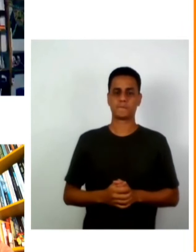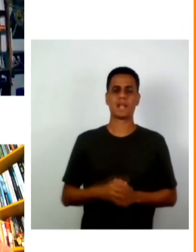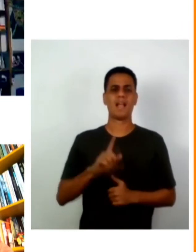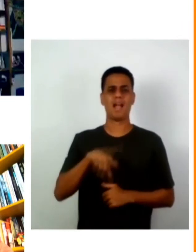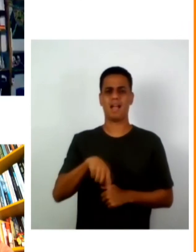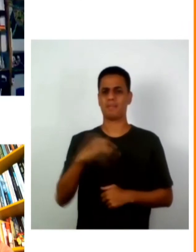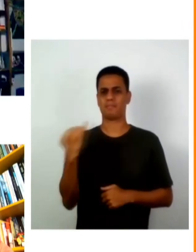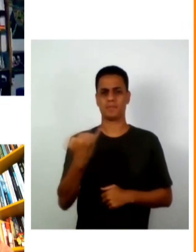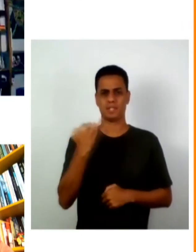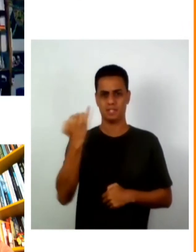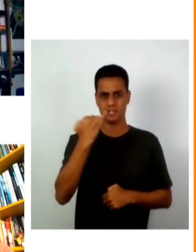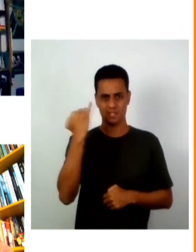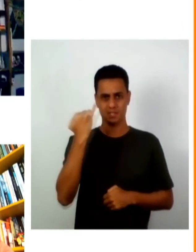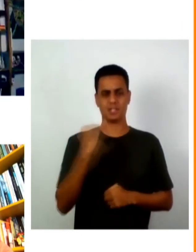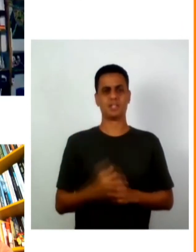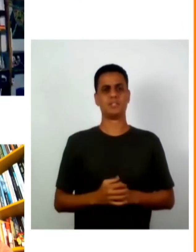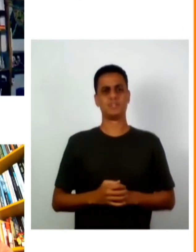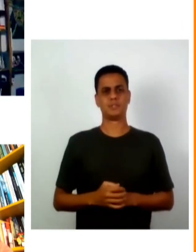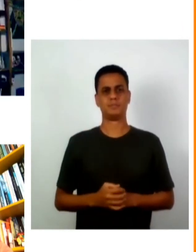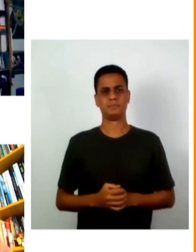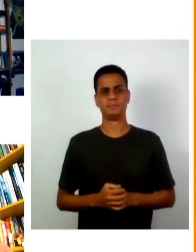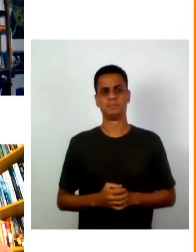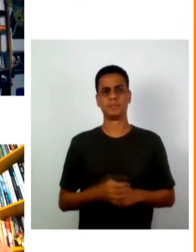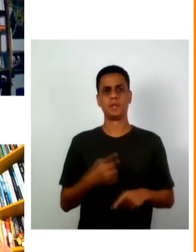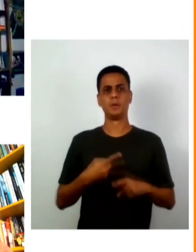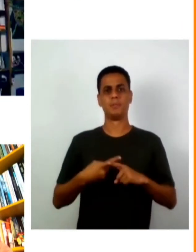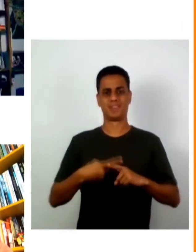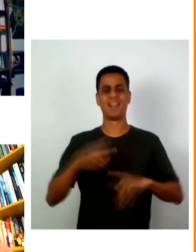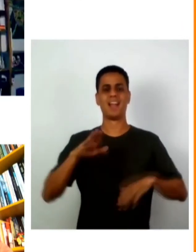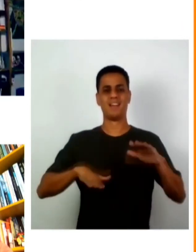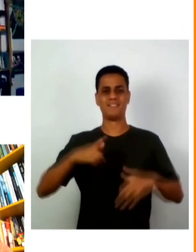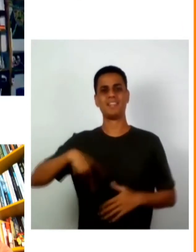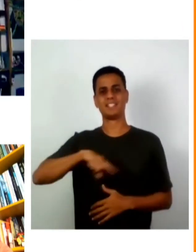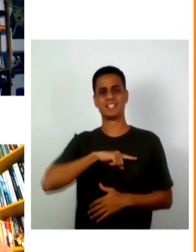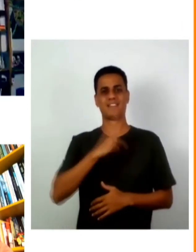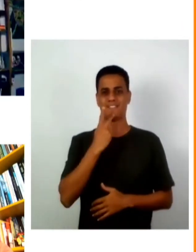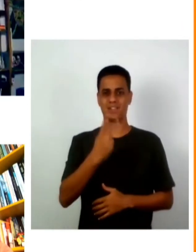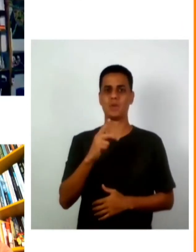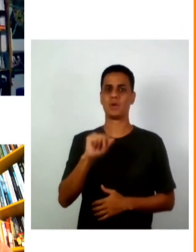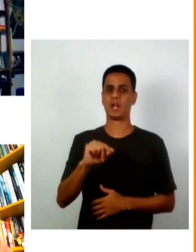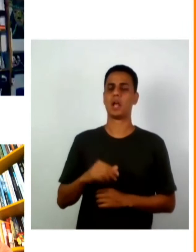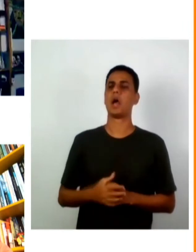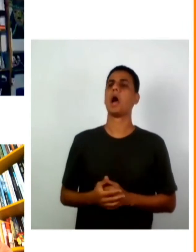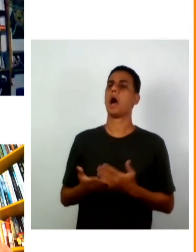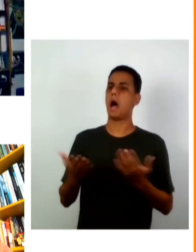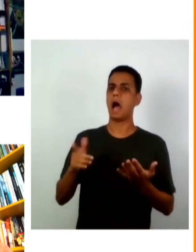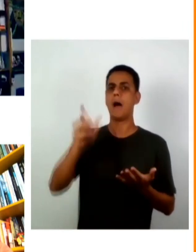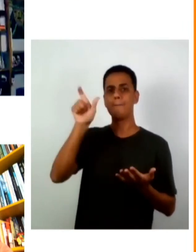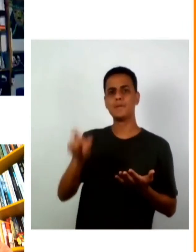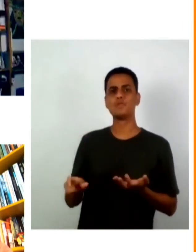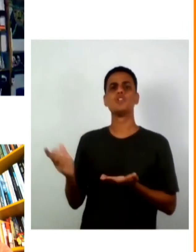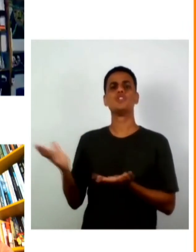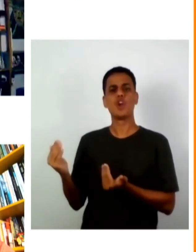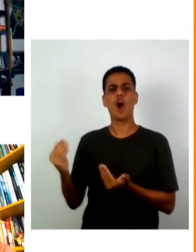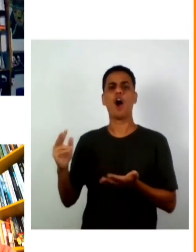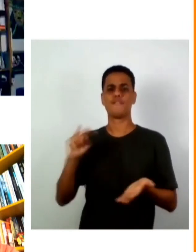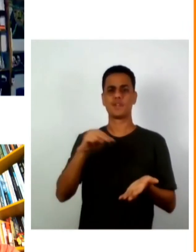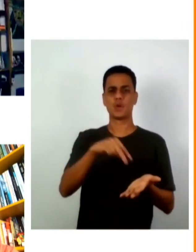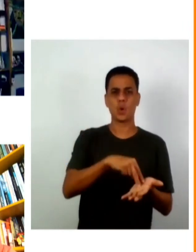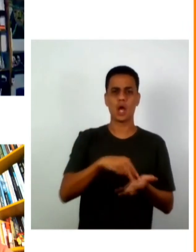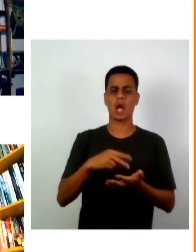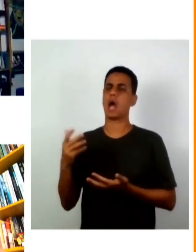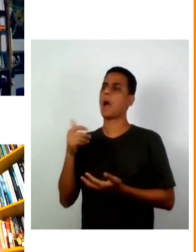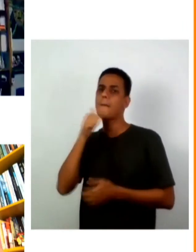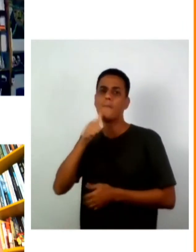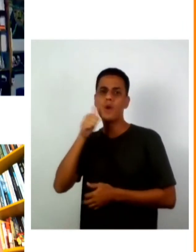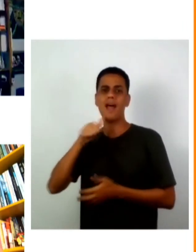e eu acho que isso é muito importante ou seja às vezes dizem vamos colocar uma pessoa jovem uma mulher